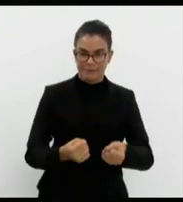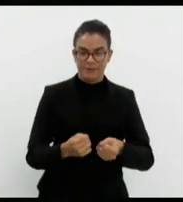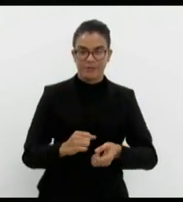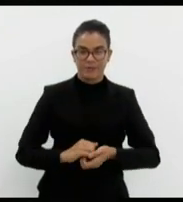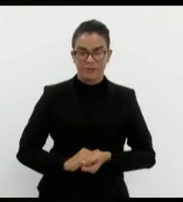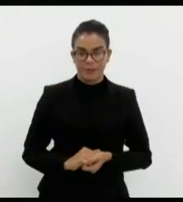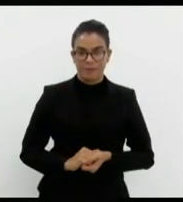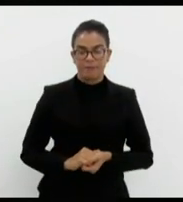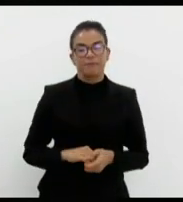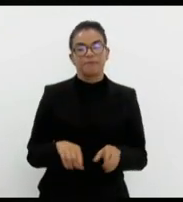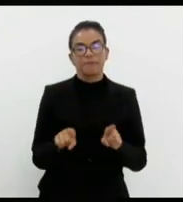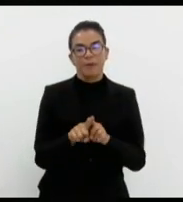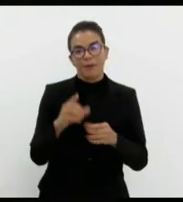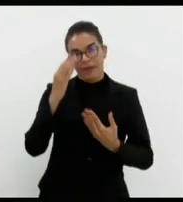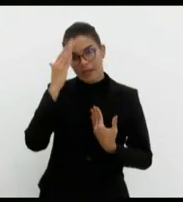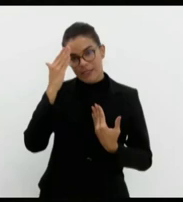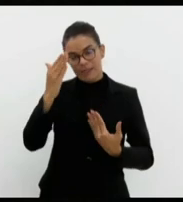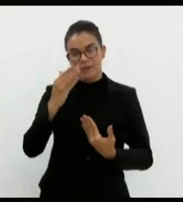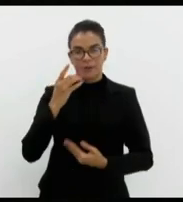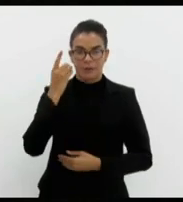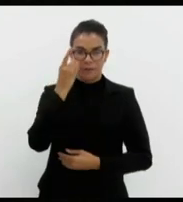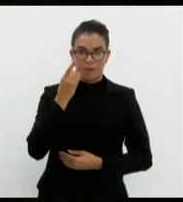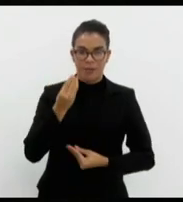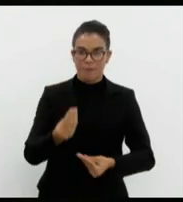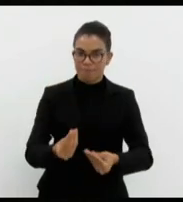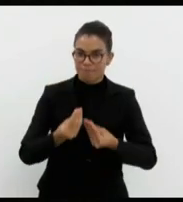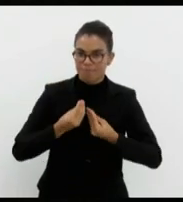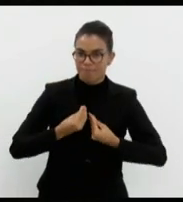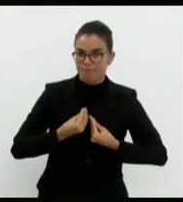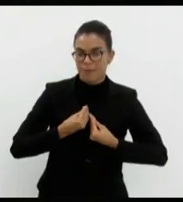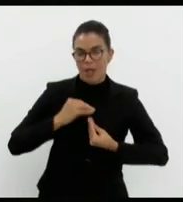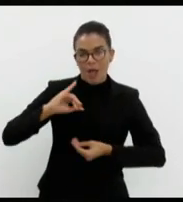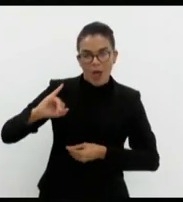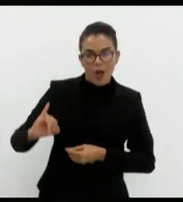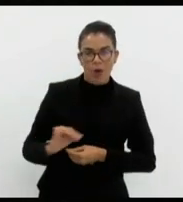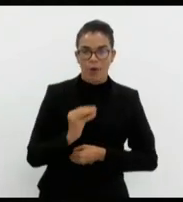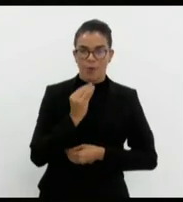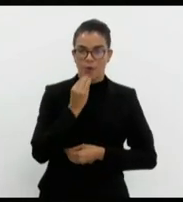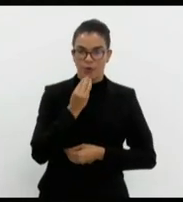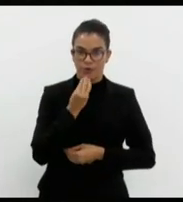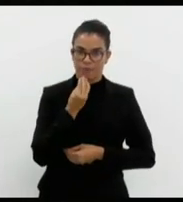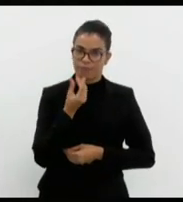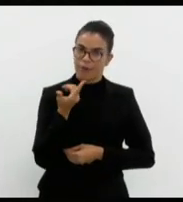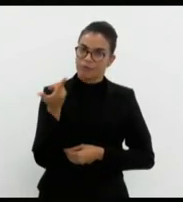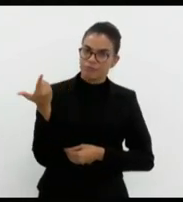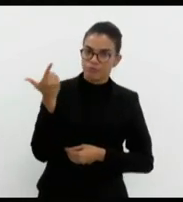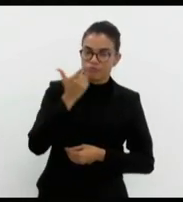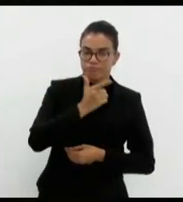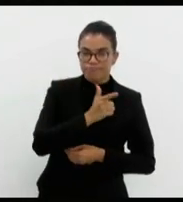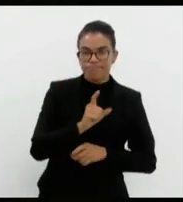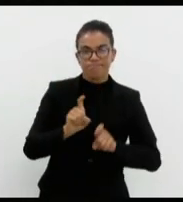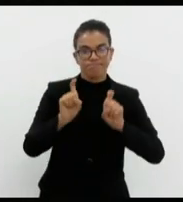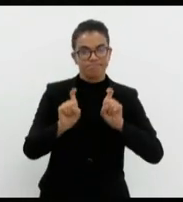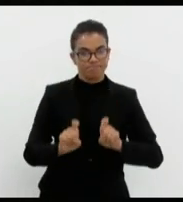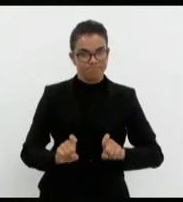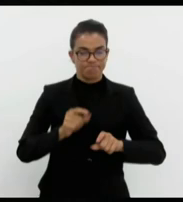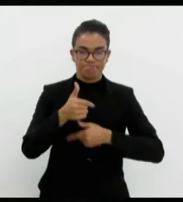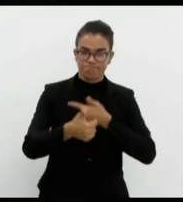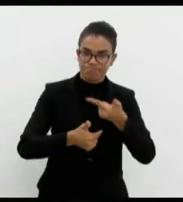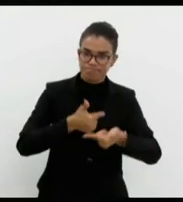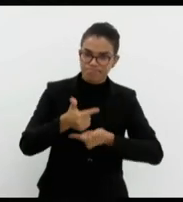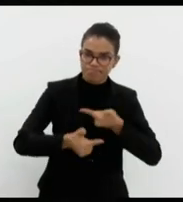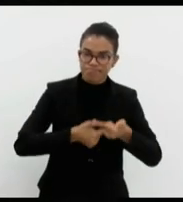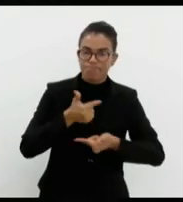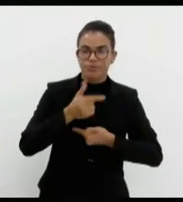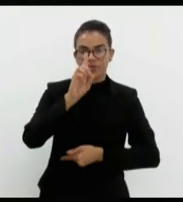de agradecer aos deputados que me concederam a oportunidade de retornar ao meu mandato e assim poder exercer